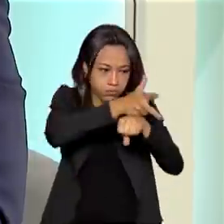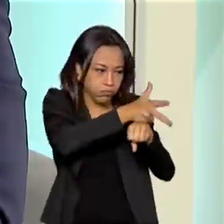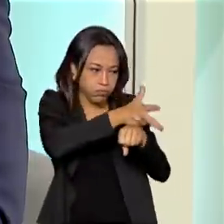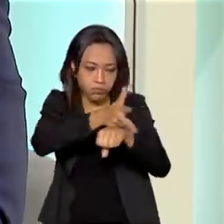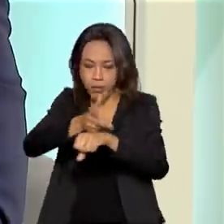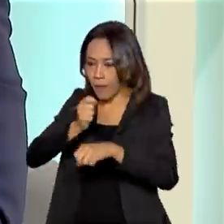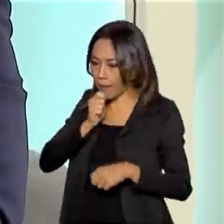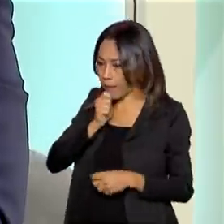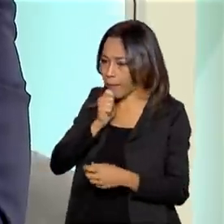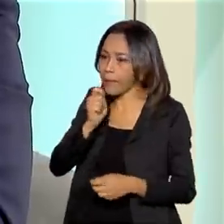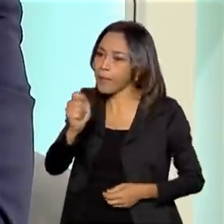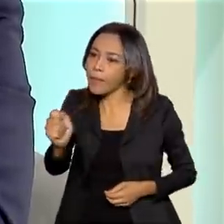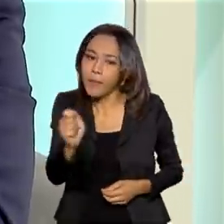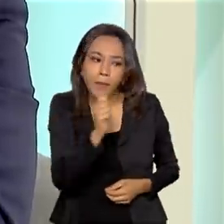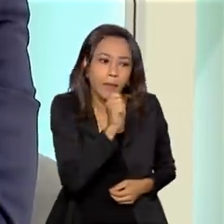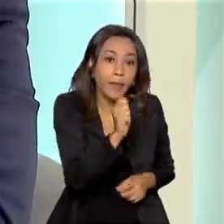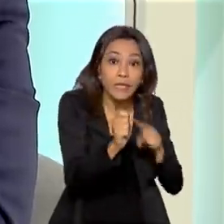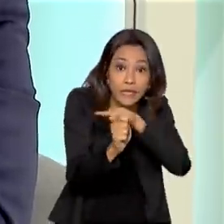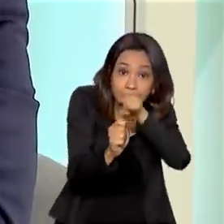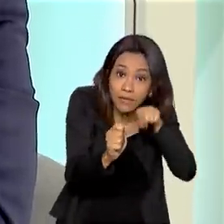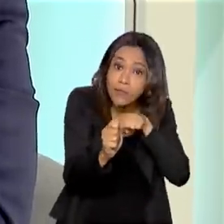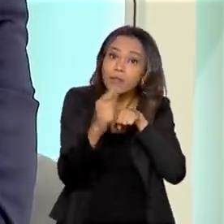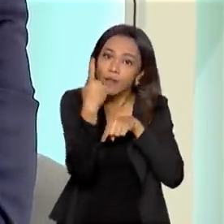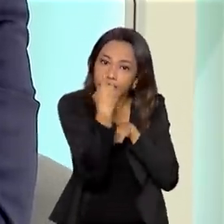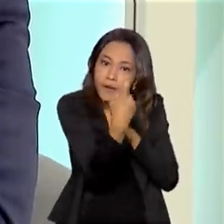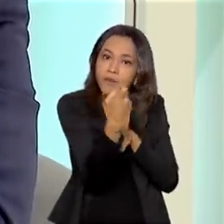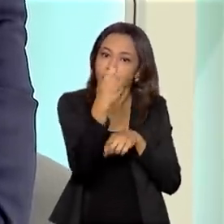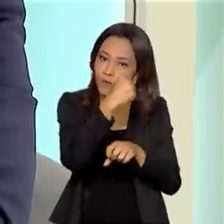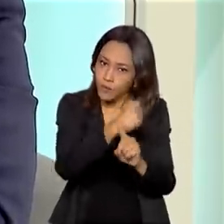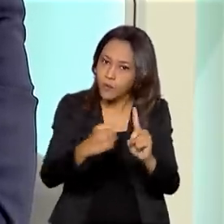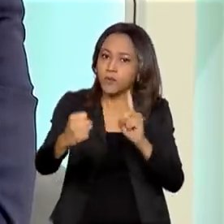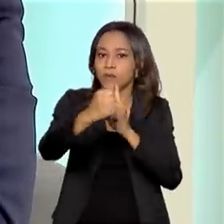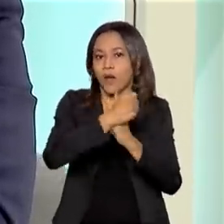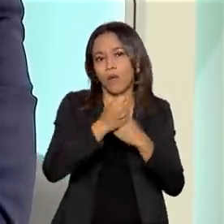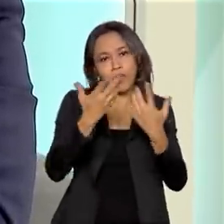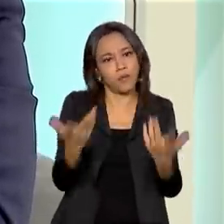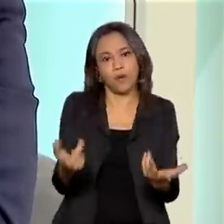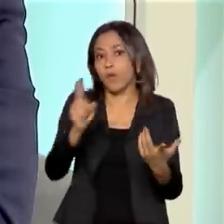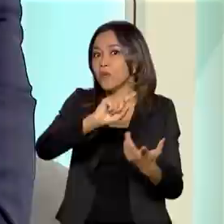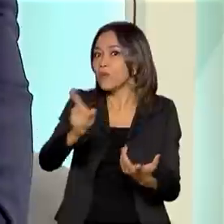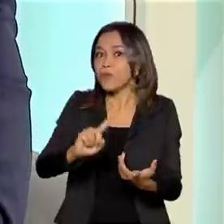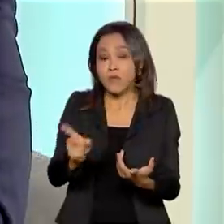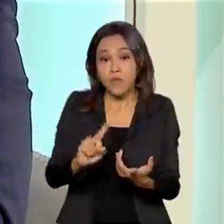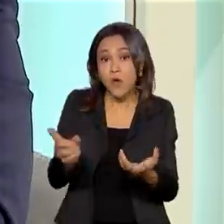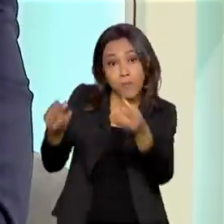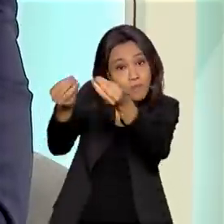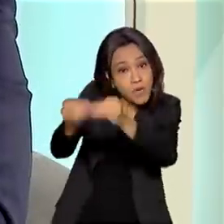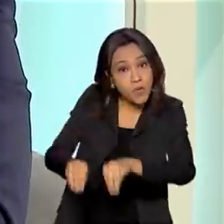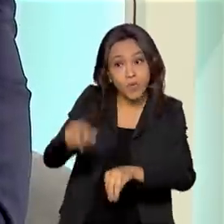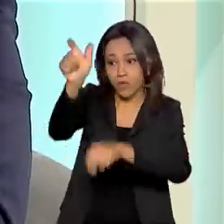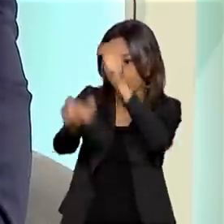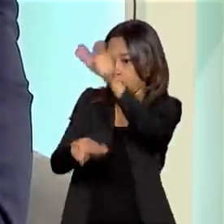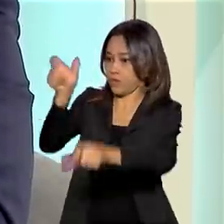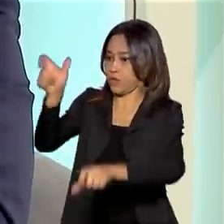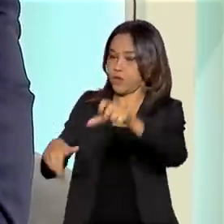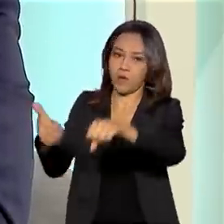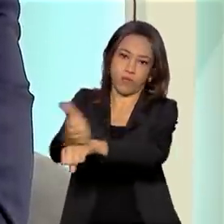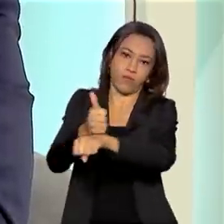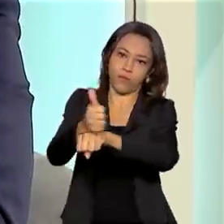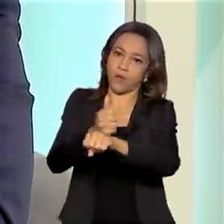jornalísticas, tudo isso tinha um interesse social por trás, então não fere direitos autorais. Acontece que,